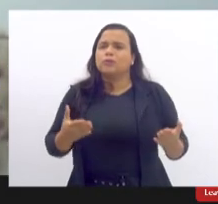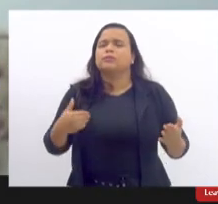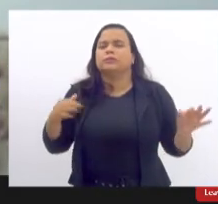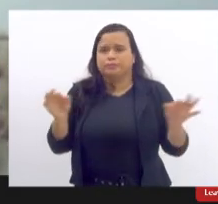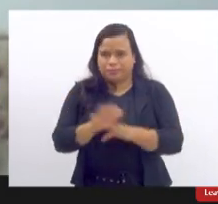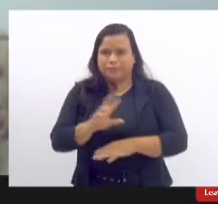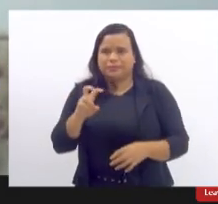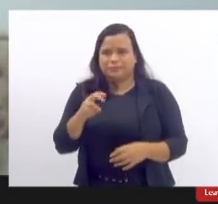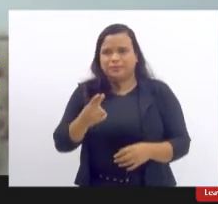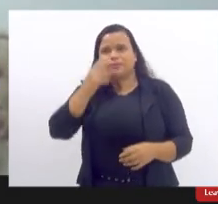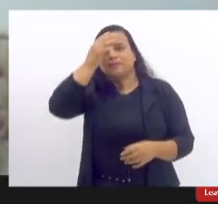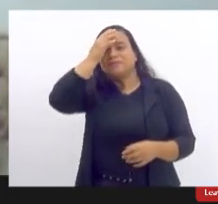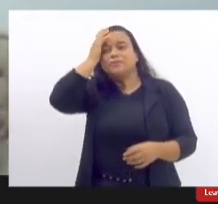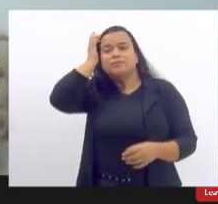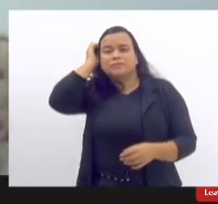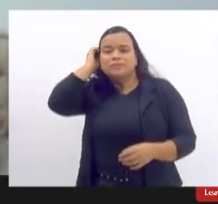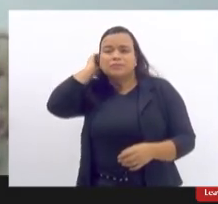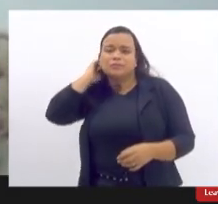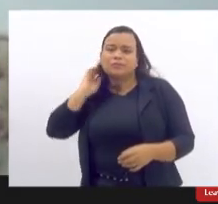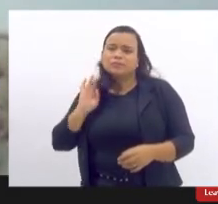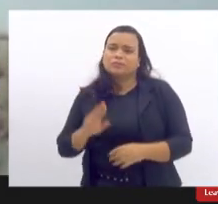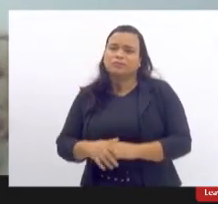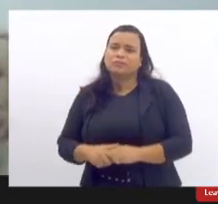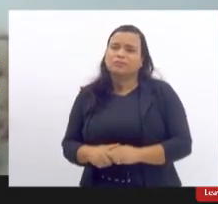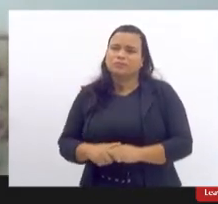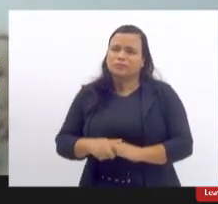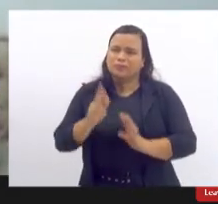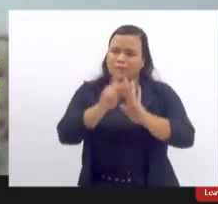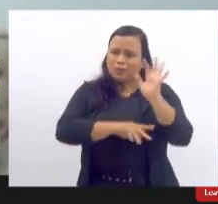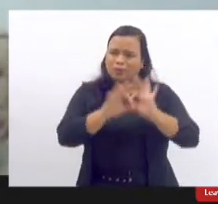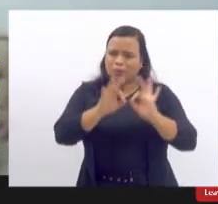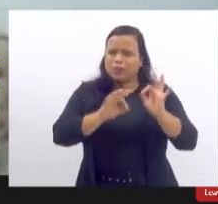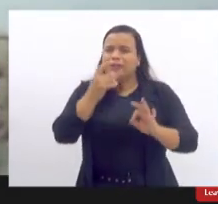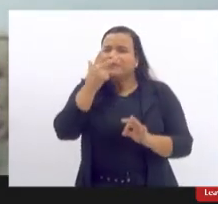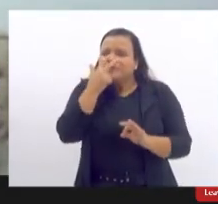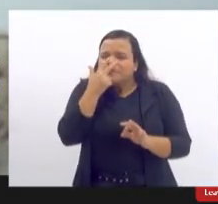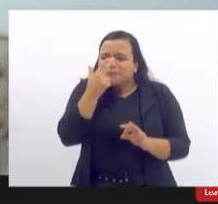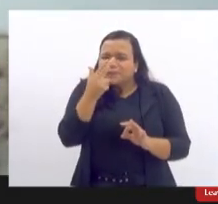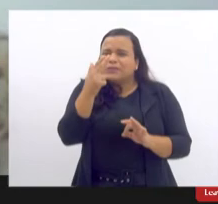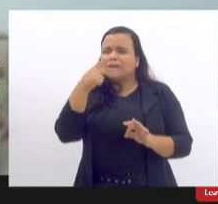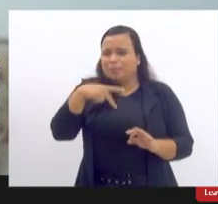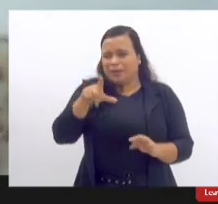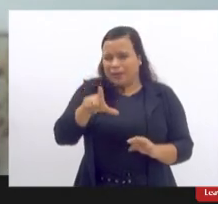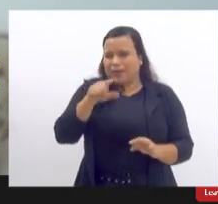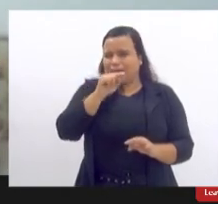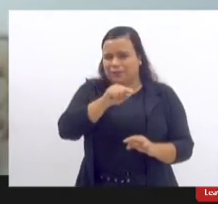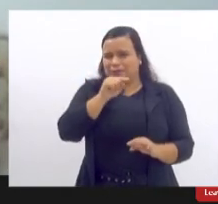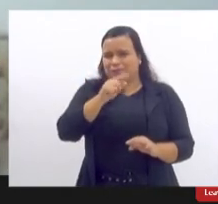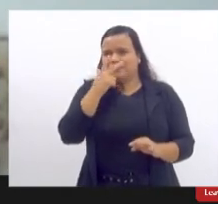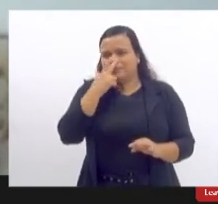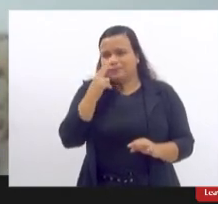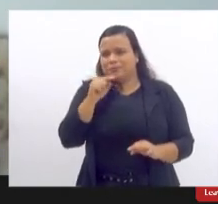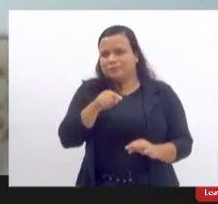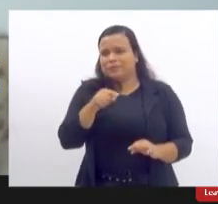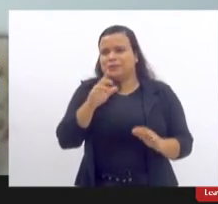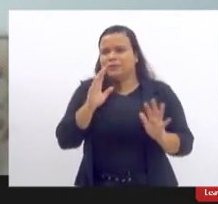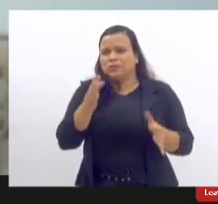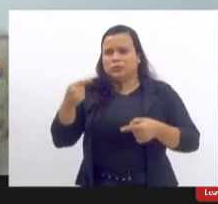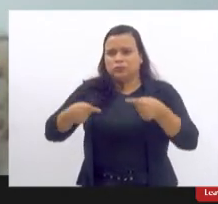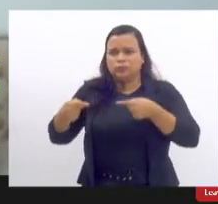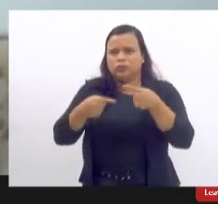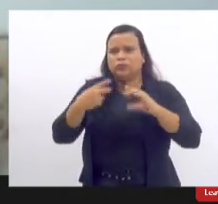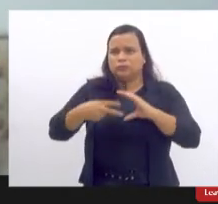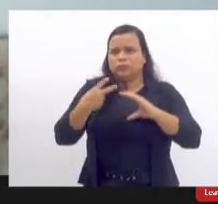fala eu faço parte de uma outra posição uma PL muito parecida só que essa em âmbito que a gente escuta na câmara